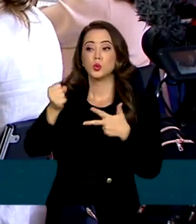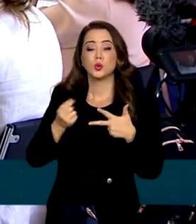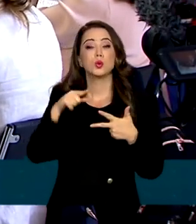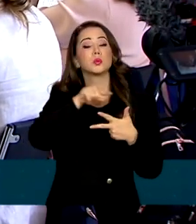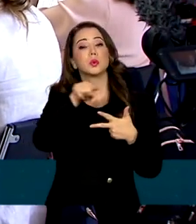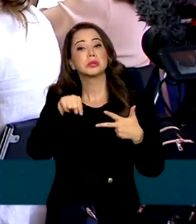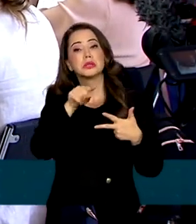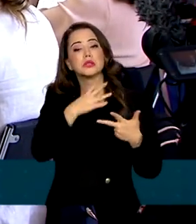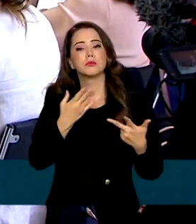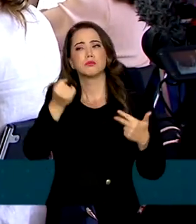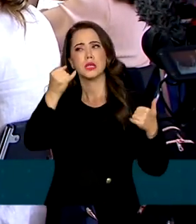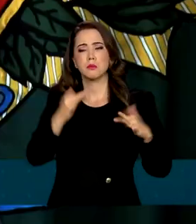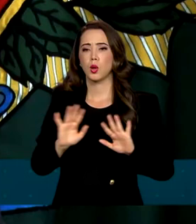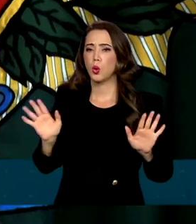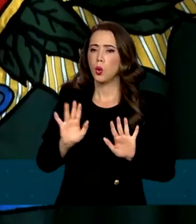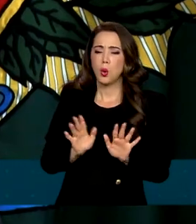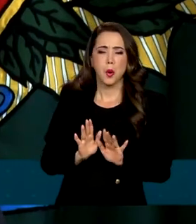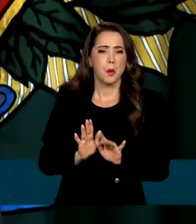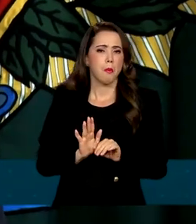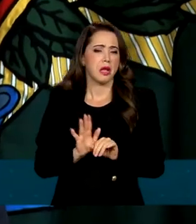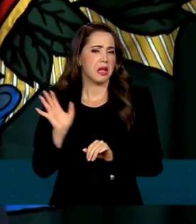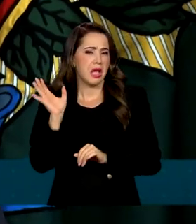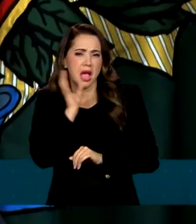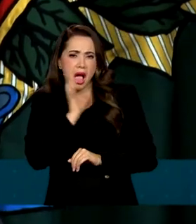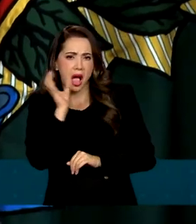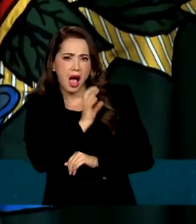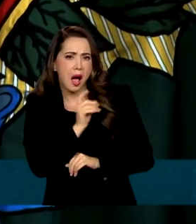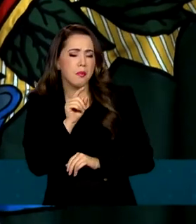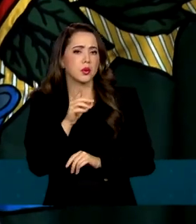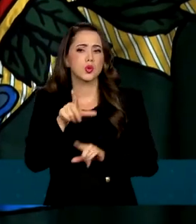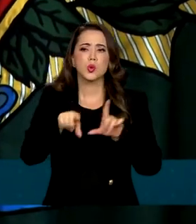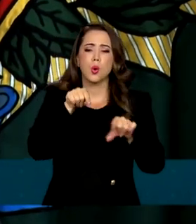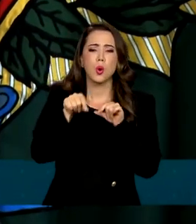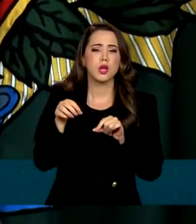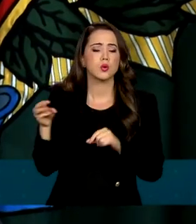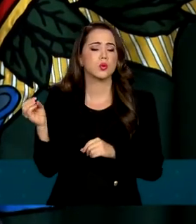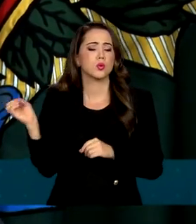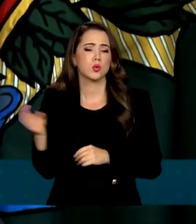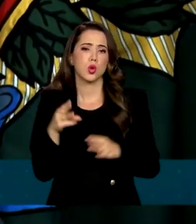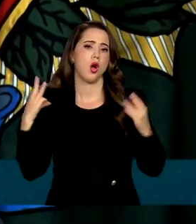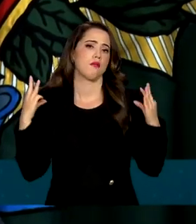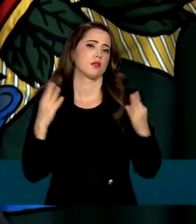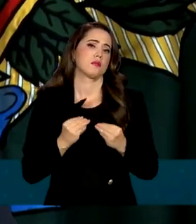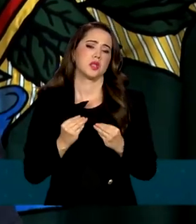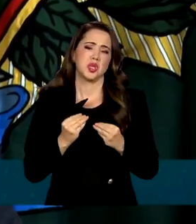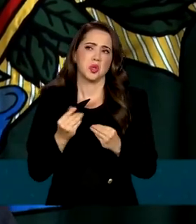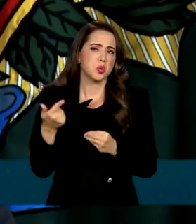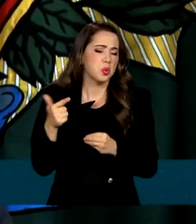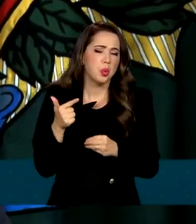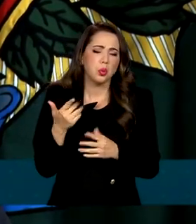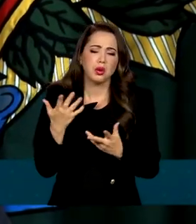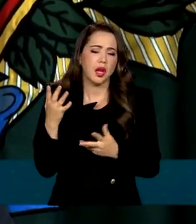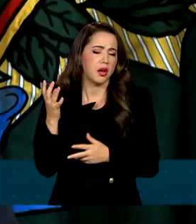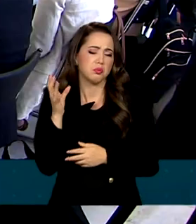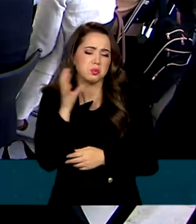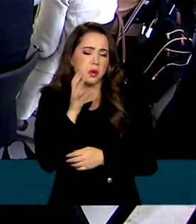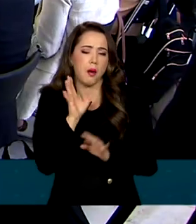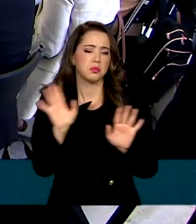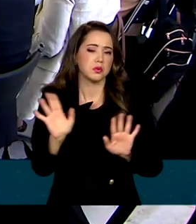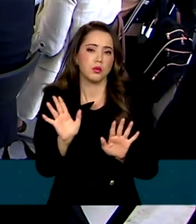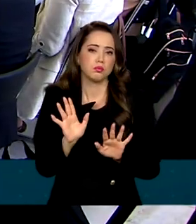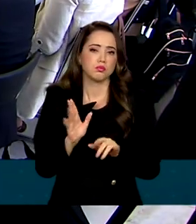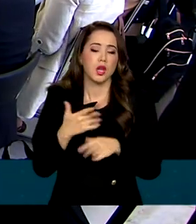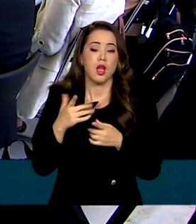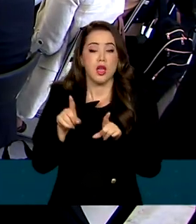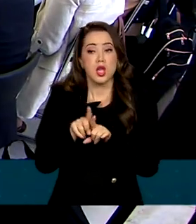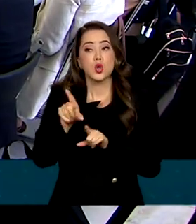Lula explicou que não tem pressa para escolher os nomes dos ministros novos do Supremo Tribunal Federal e que